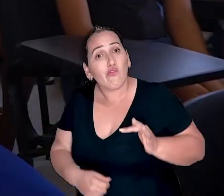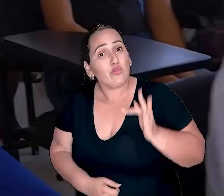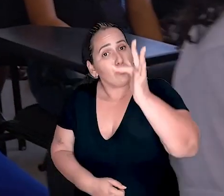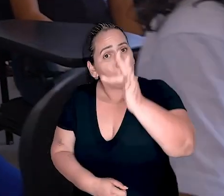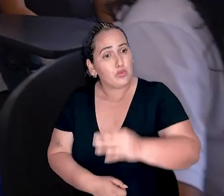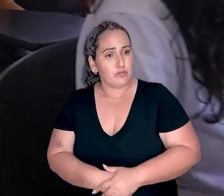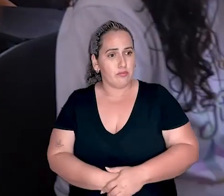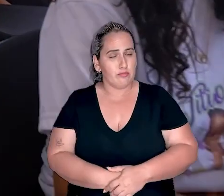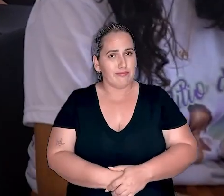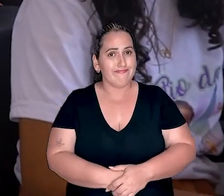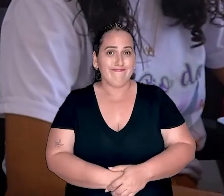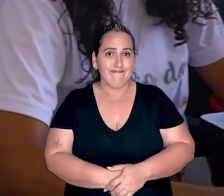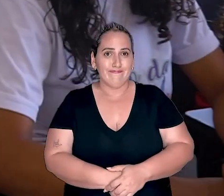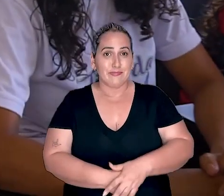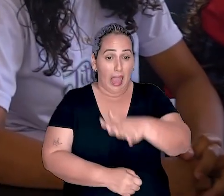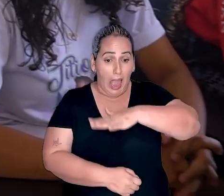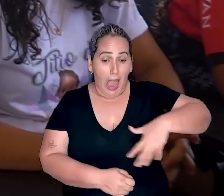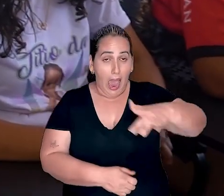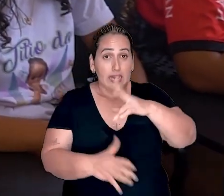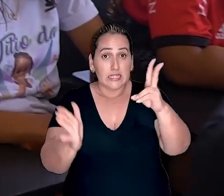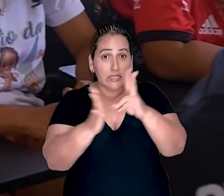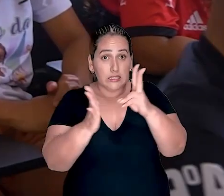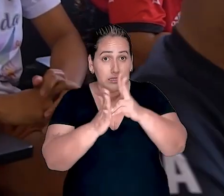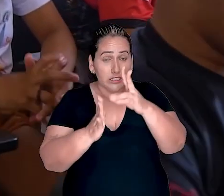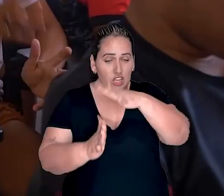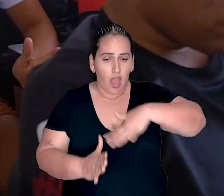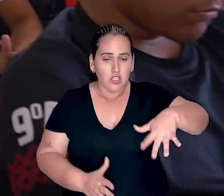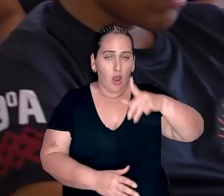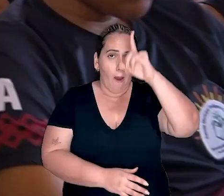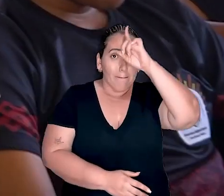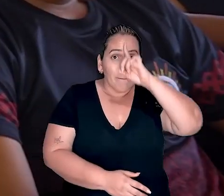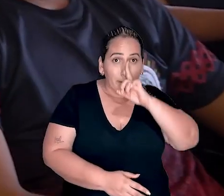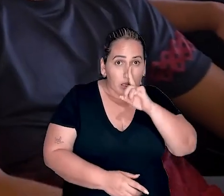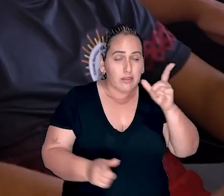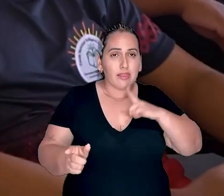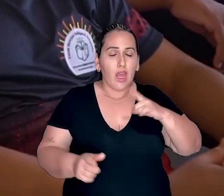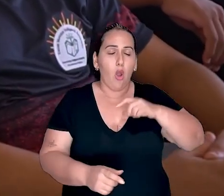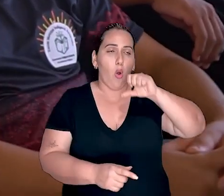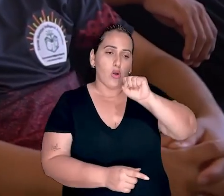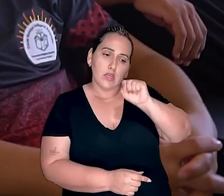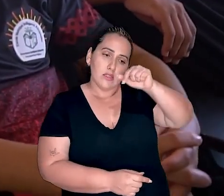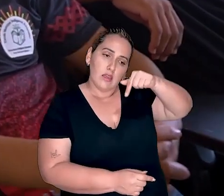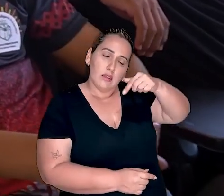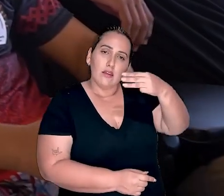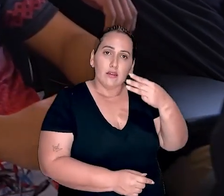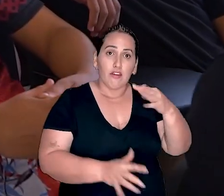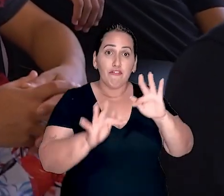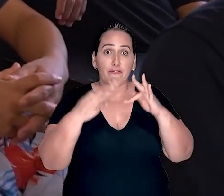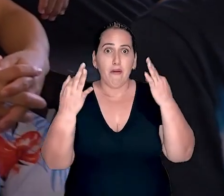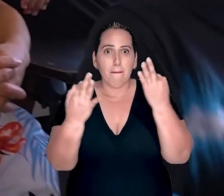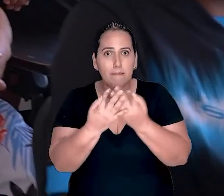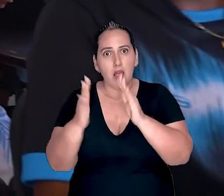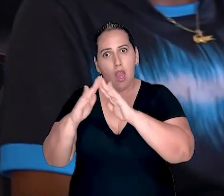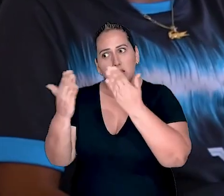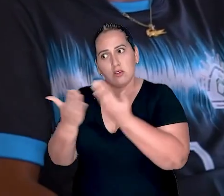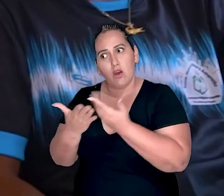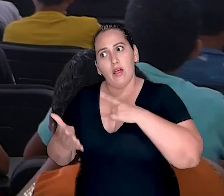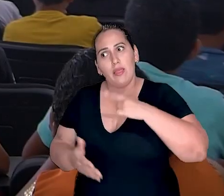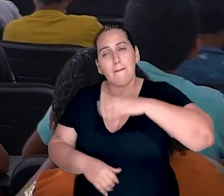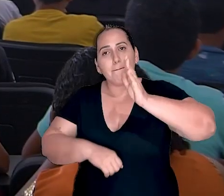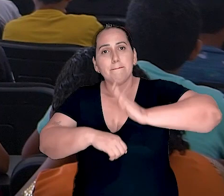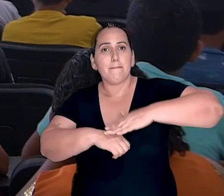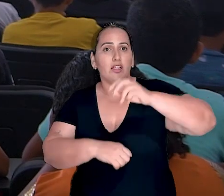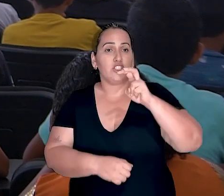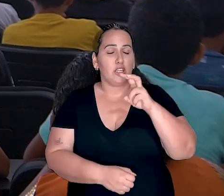O território indígena do Amarelão tem 873 famílias. A escola da comunidade atende mais de 500